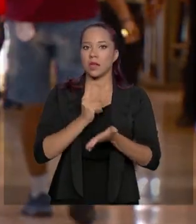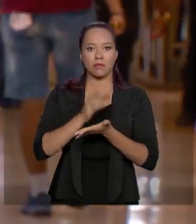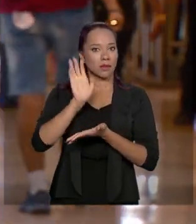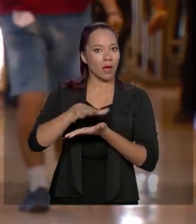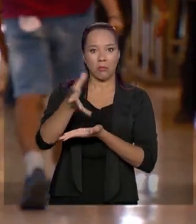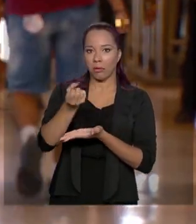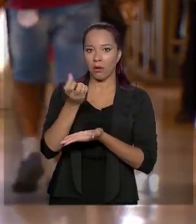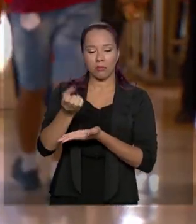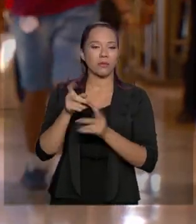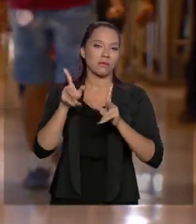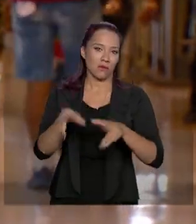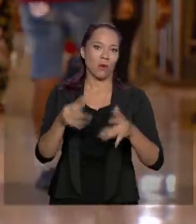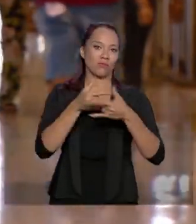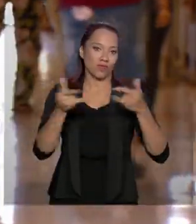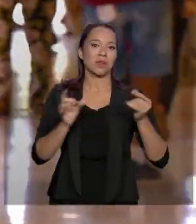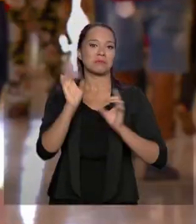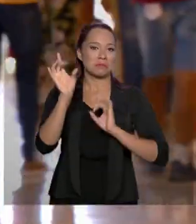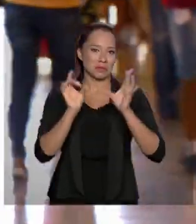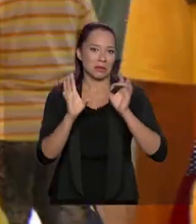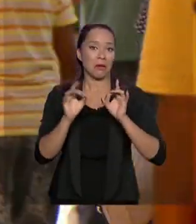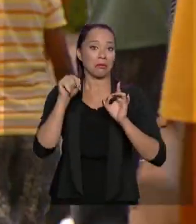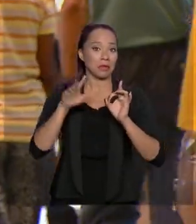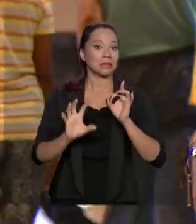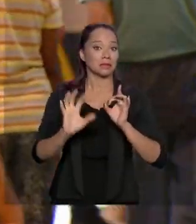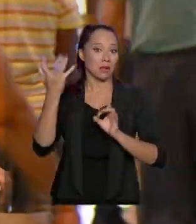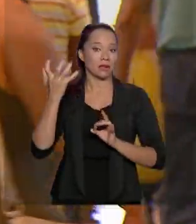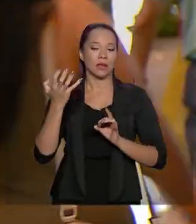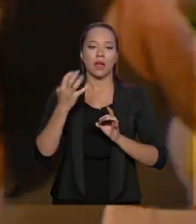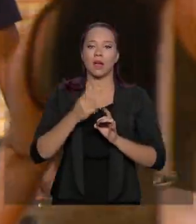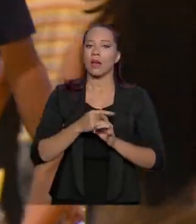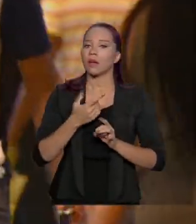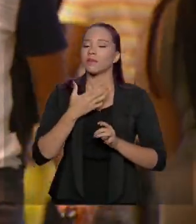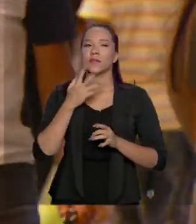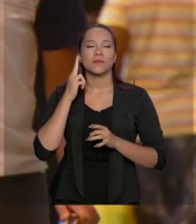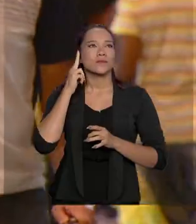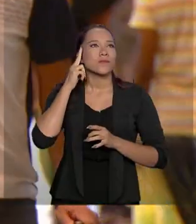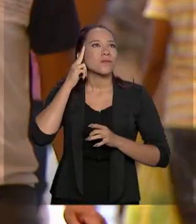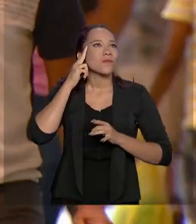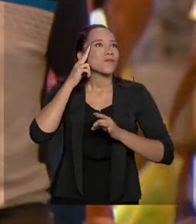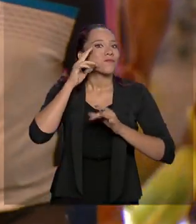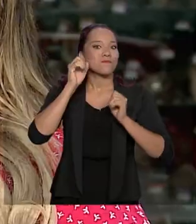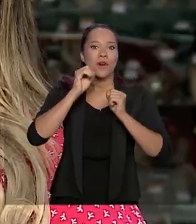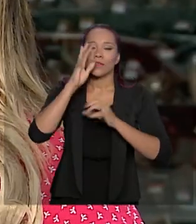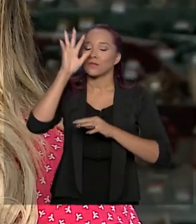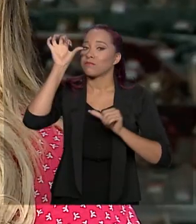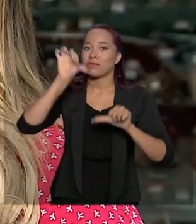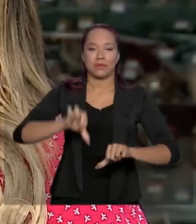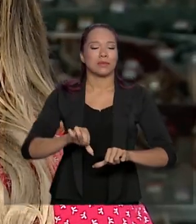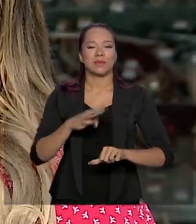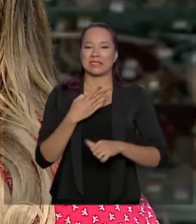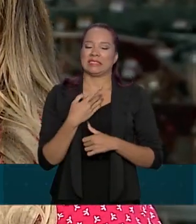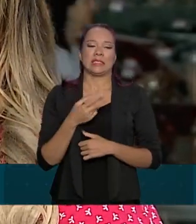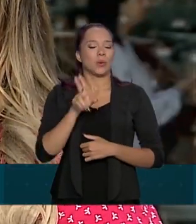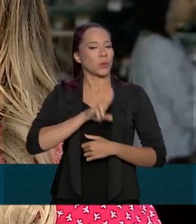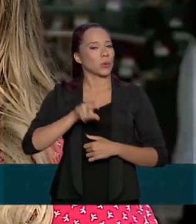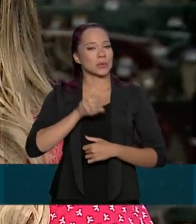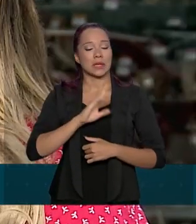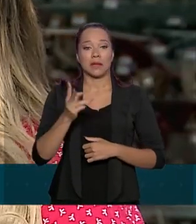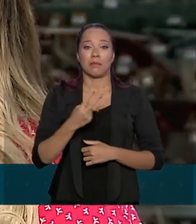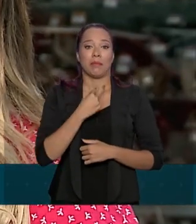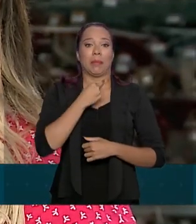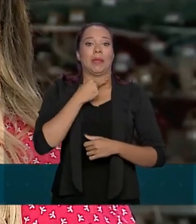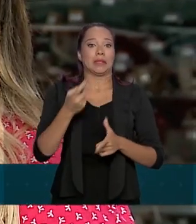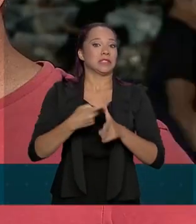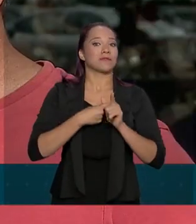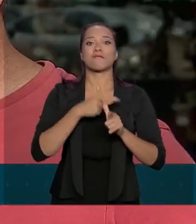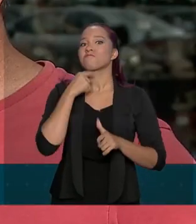como é o caso do cheque especial. Nesse caso, o sonho pode se tornar um pesadelo. Usei e acabei endividando e até hoje não